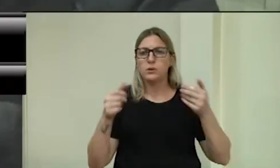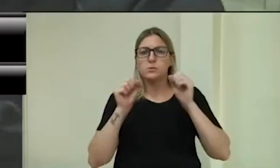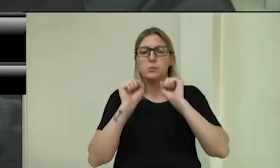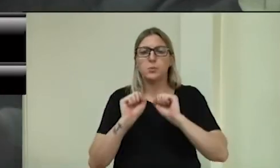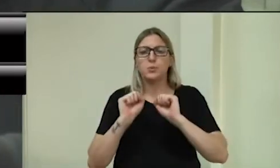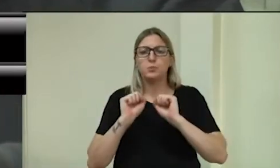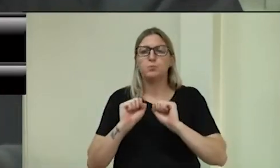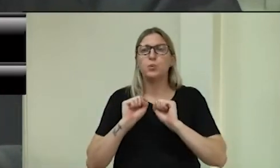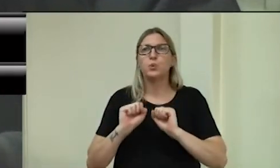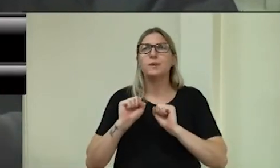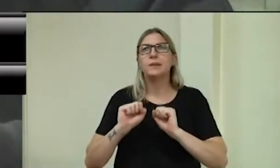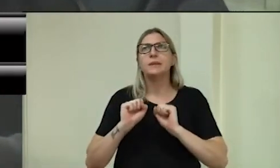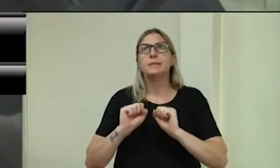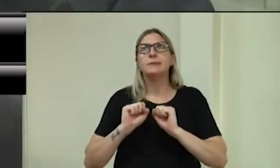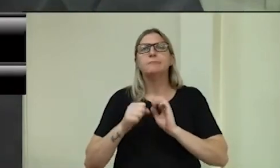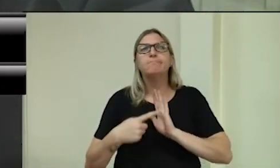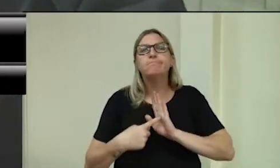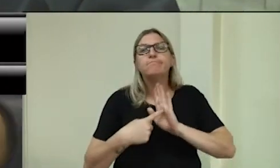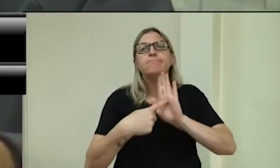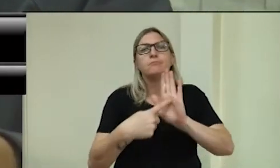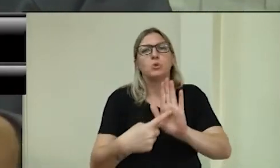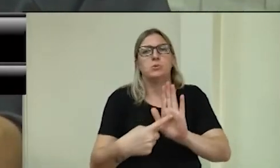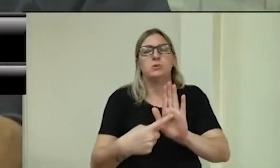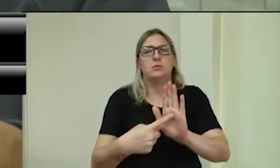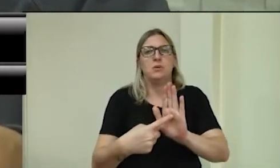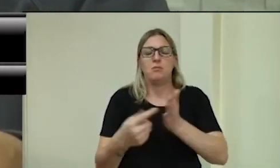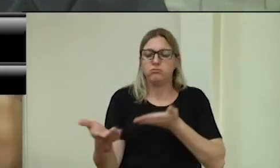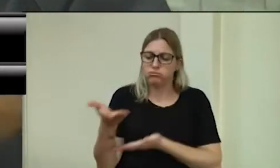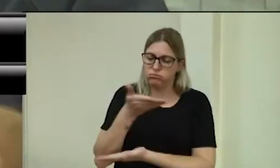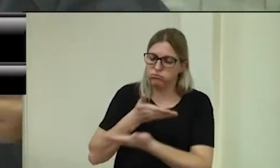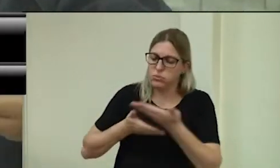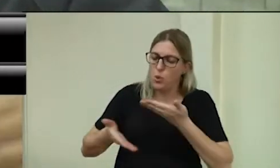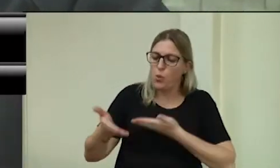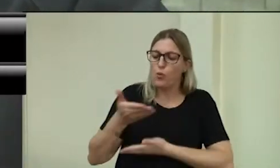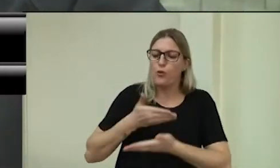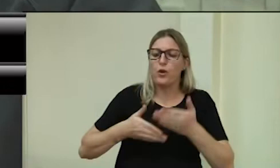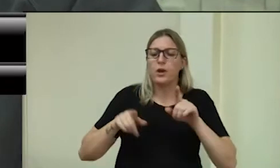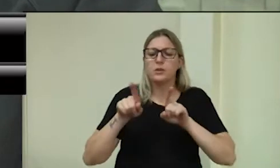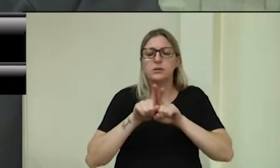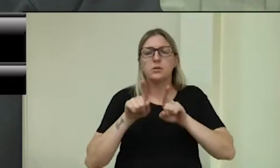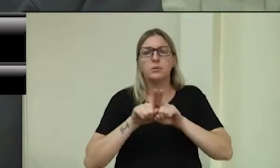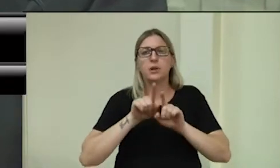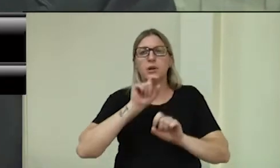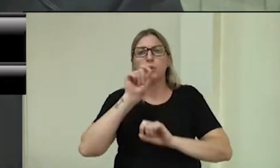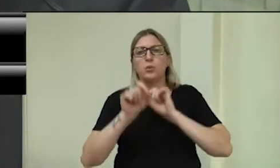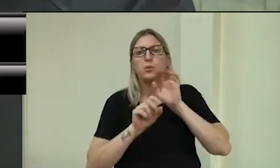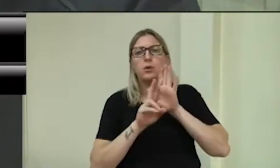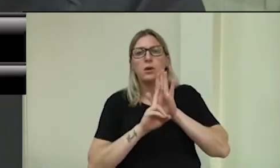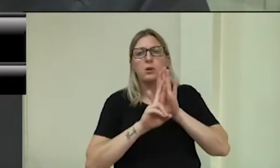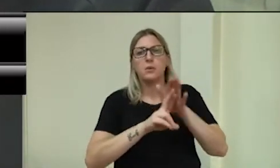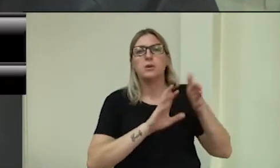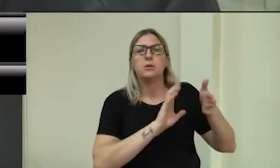eu diria assim, esta convivência e principalmente o que representa o MDB para a sociedade.